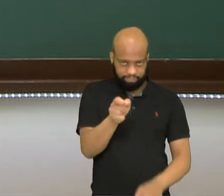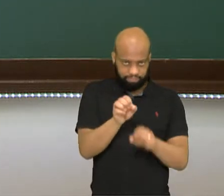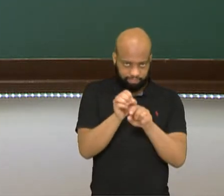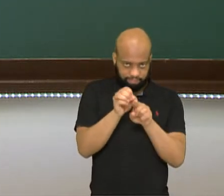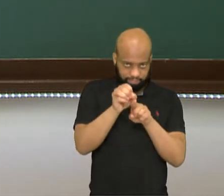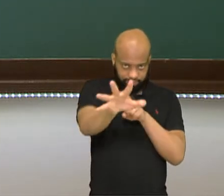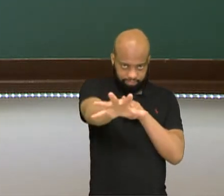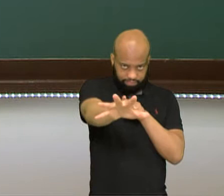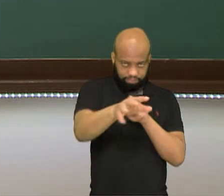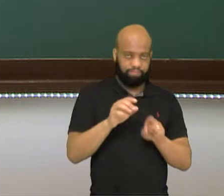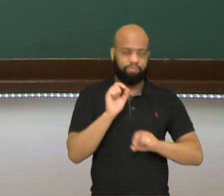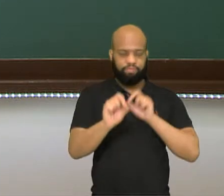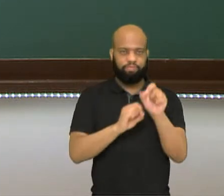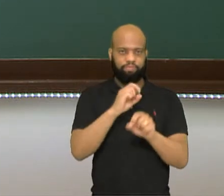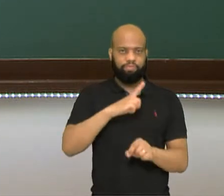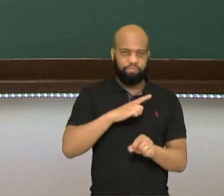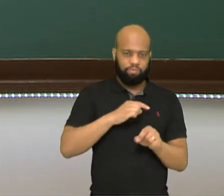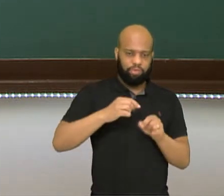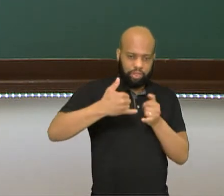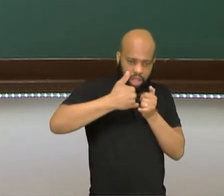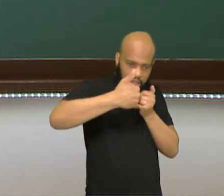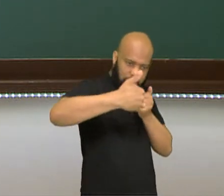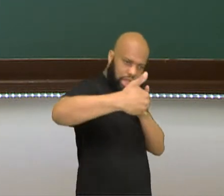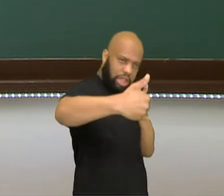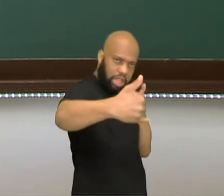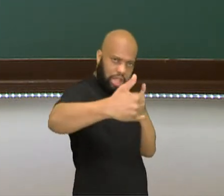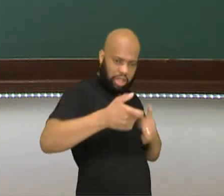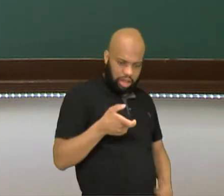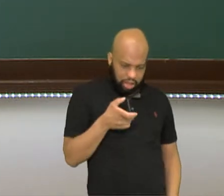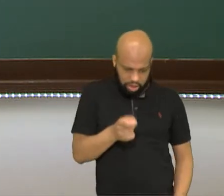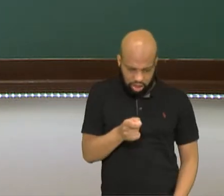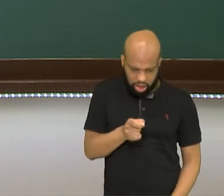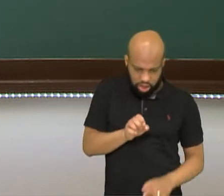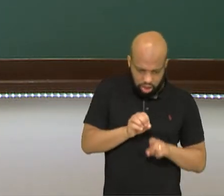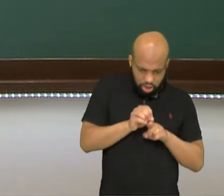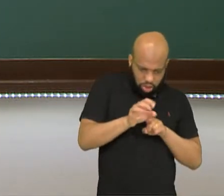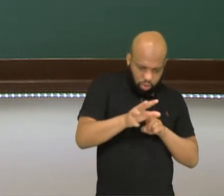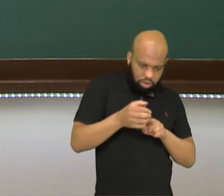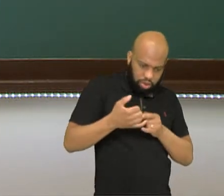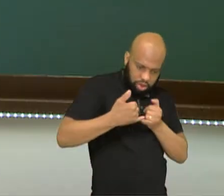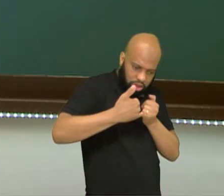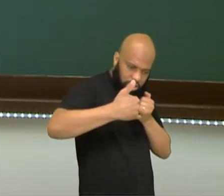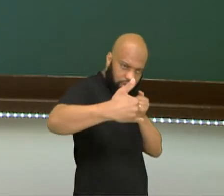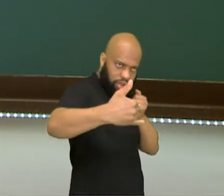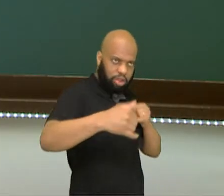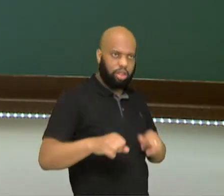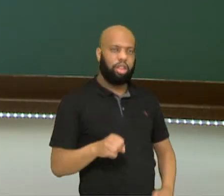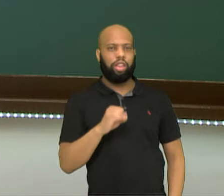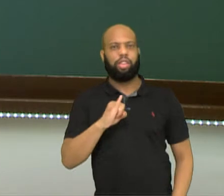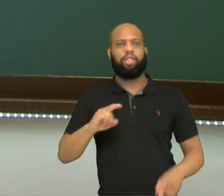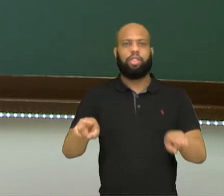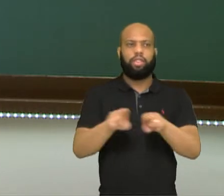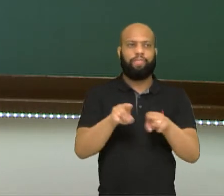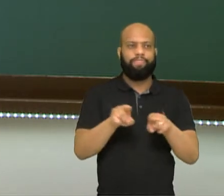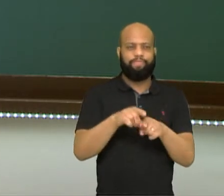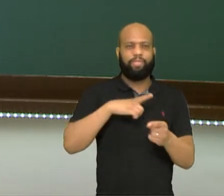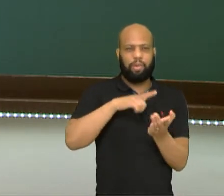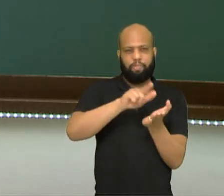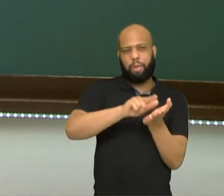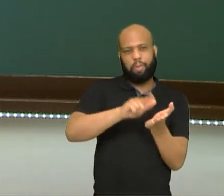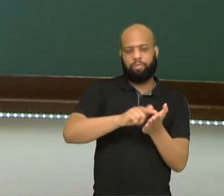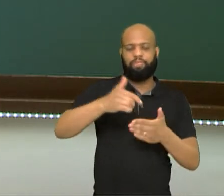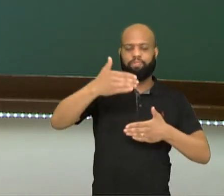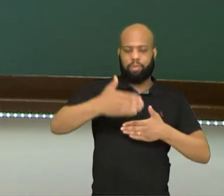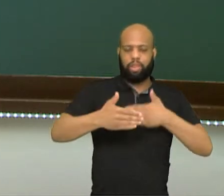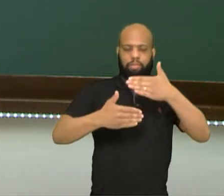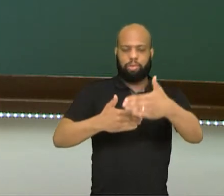reparado que o raio de luz sempre viaja em linha reta. Se você colocar cartulinas furadas e alinhar os furos e